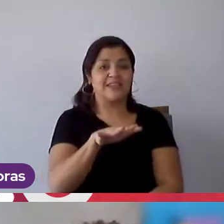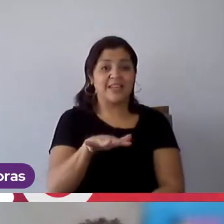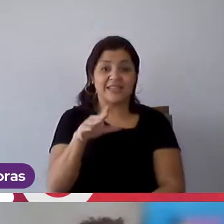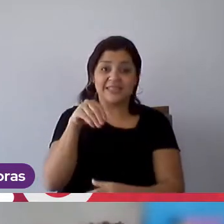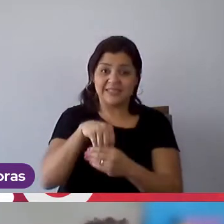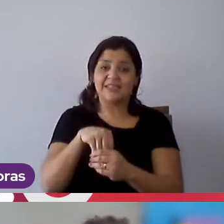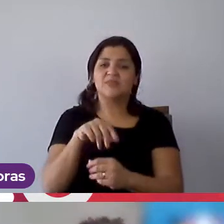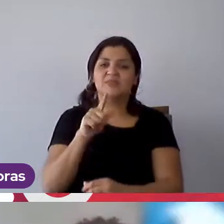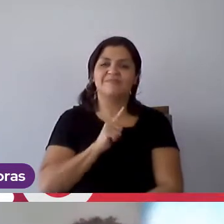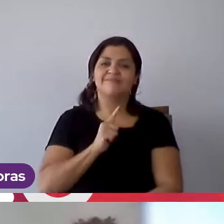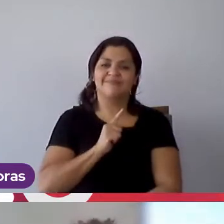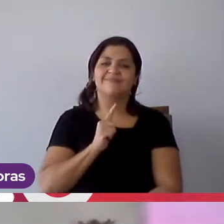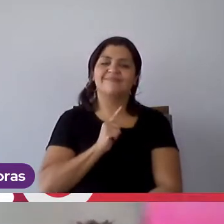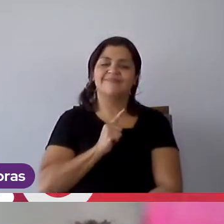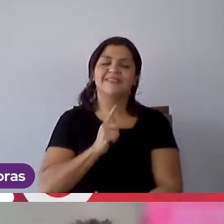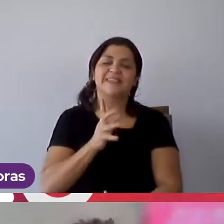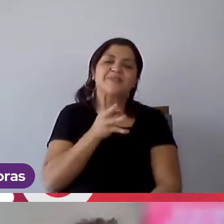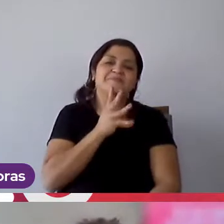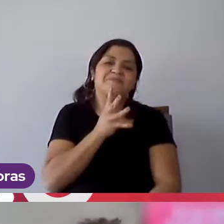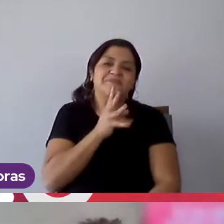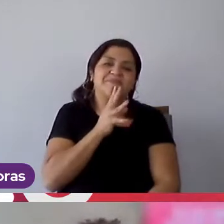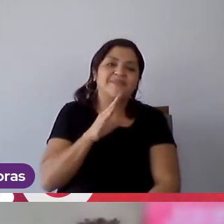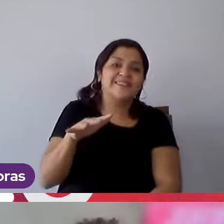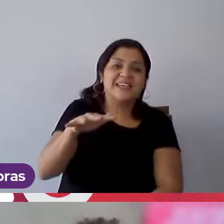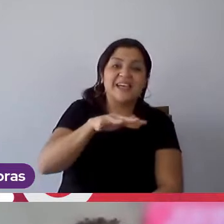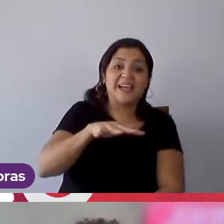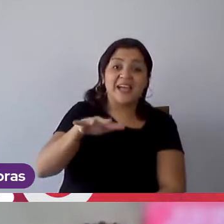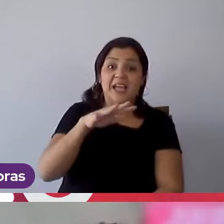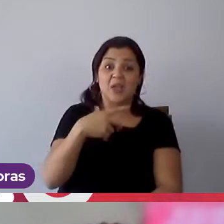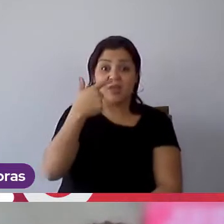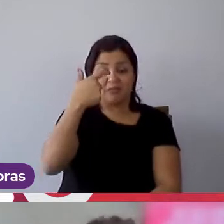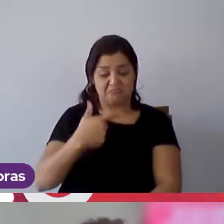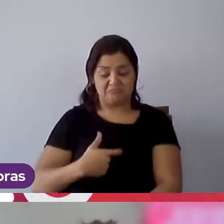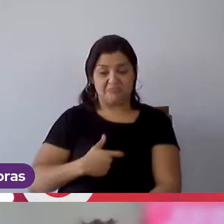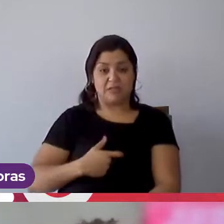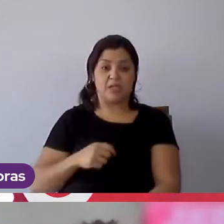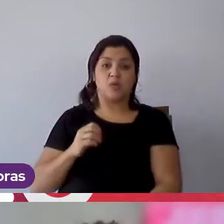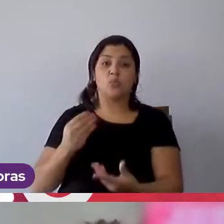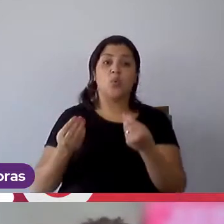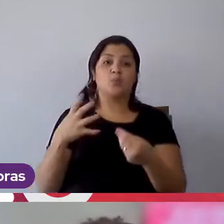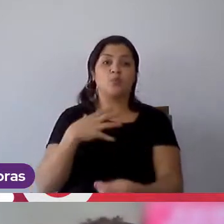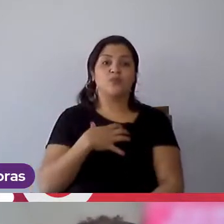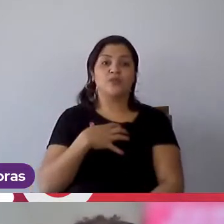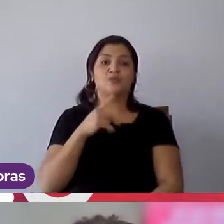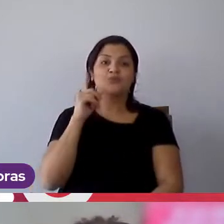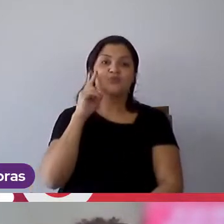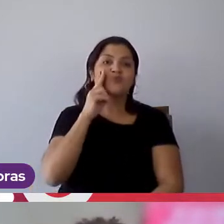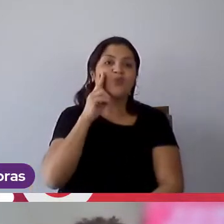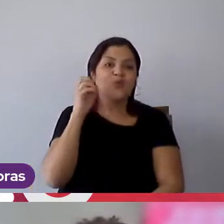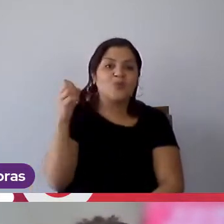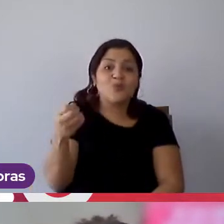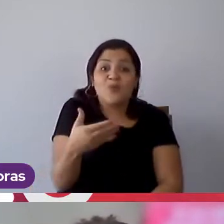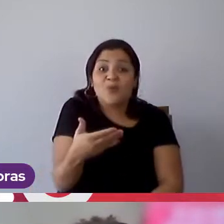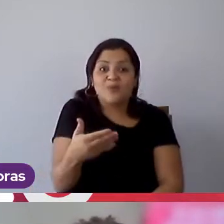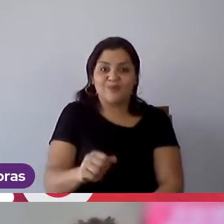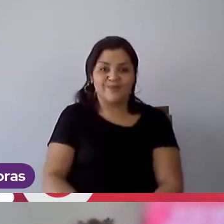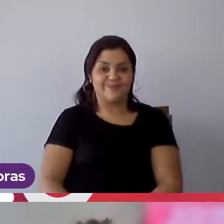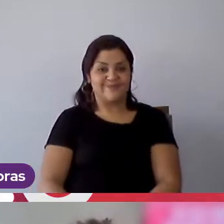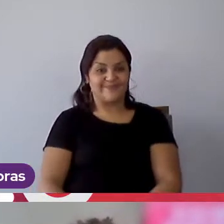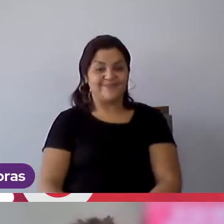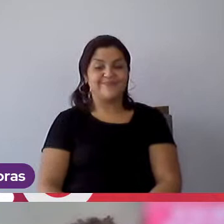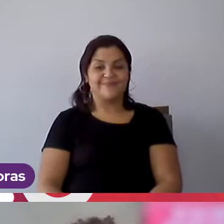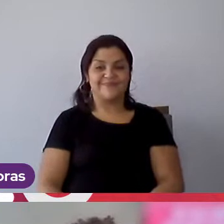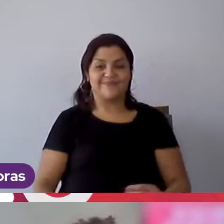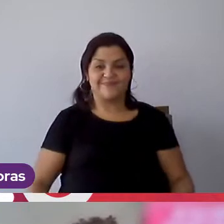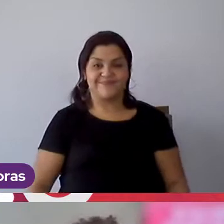dentro mesmo conhecer um novo eu, né, um novo sonho que você tem aí de carreira É,